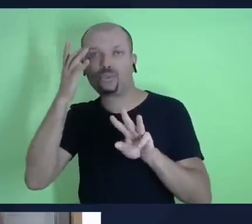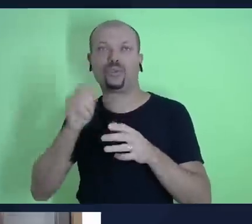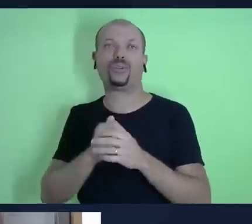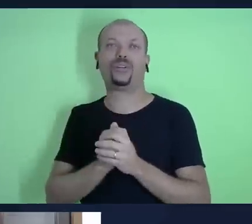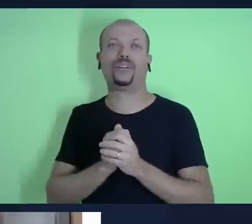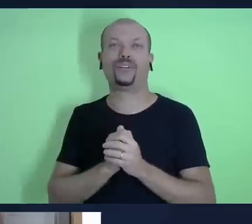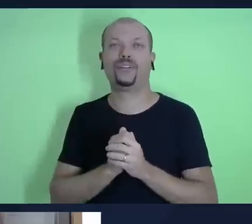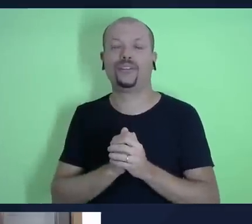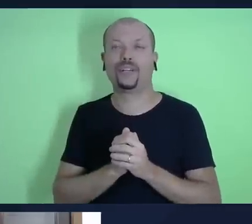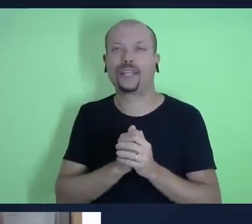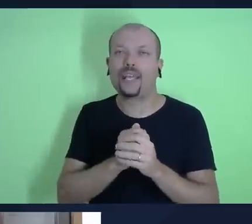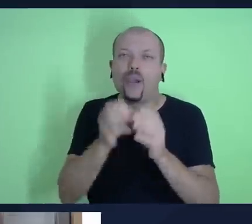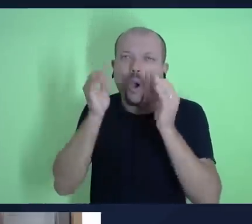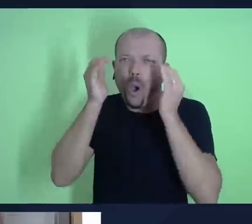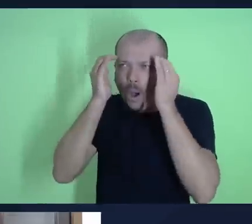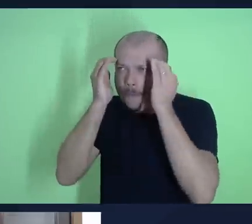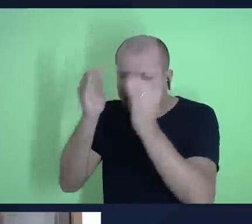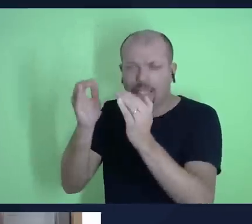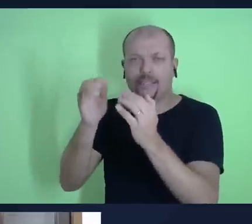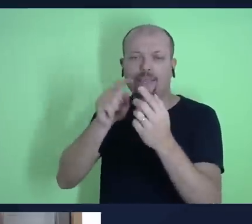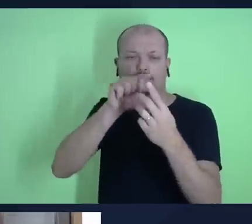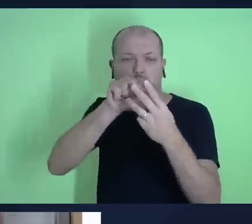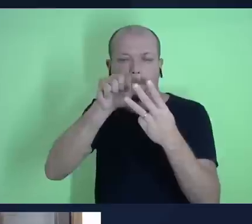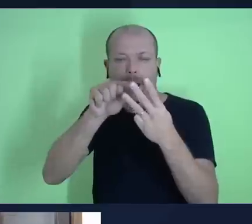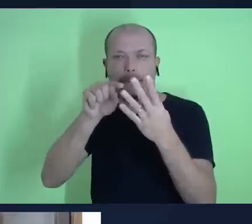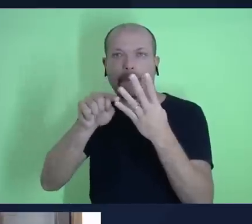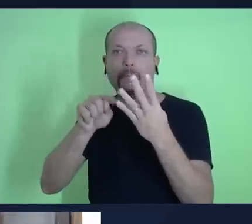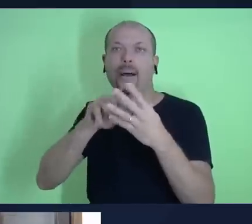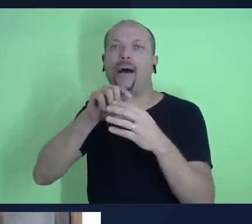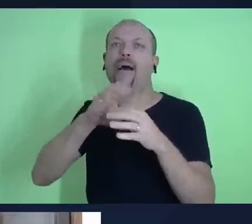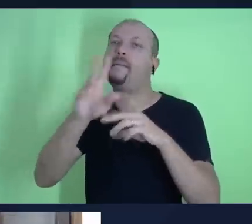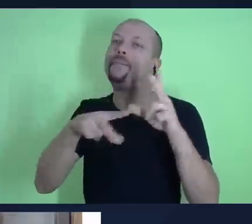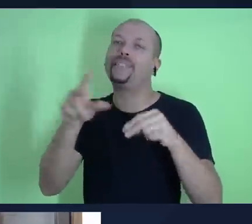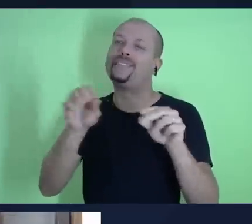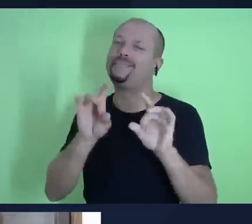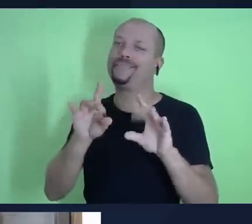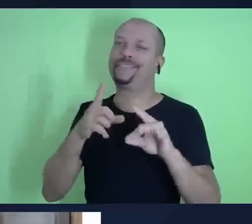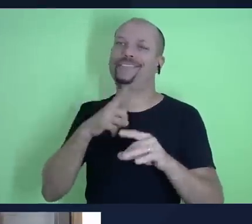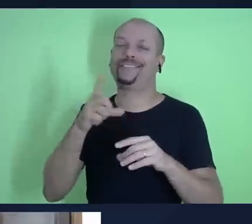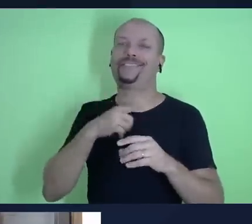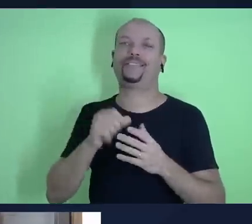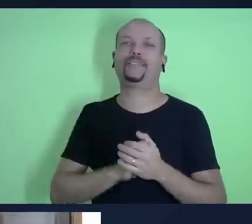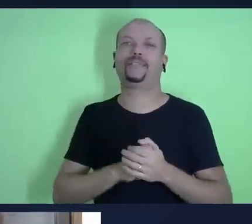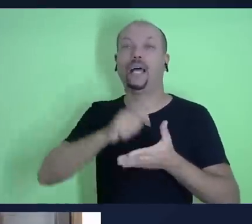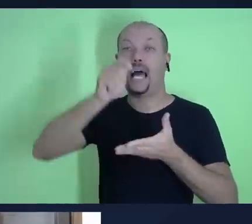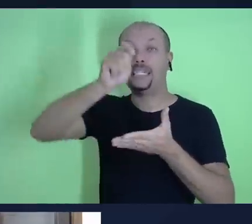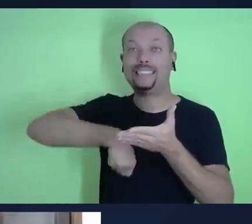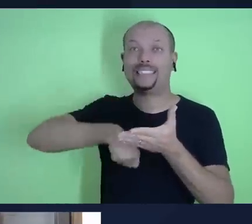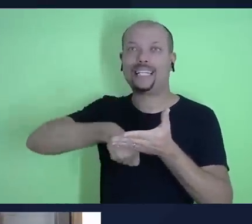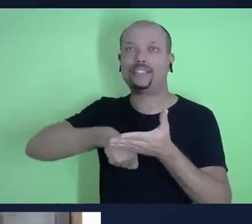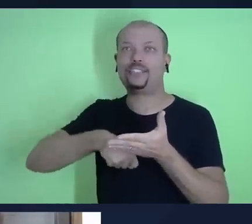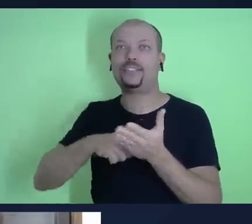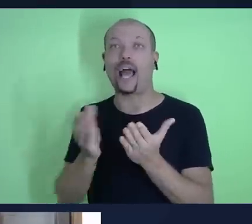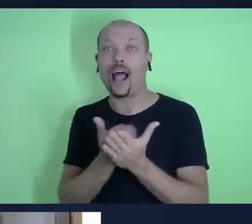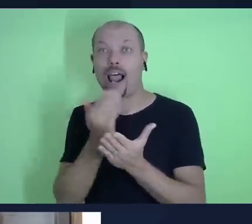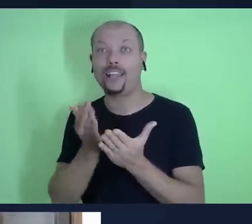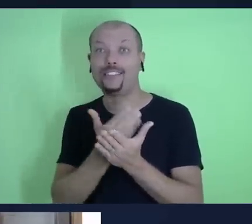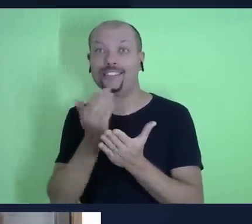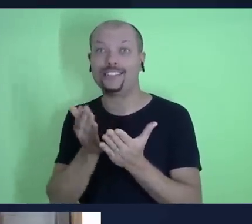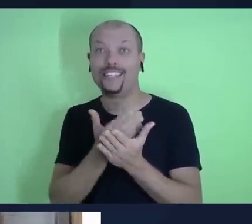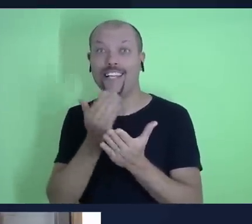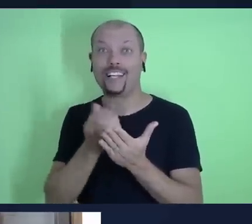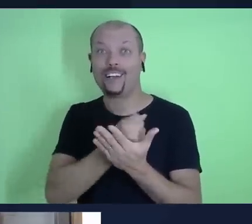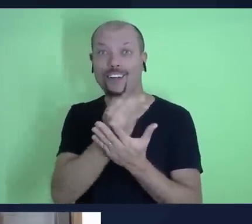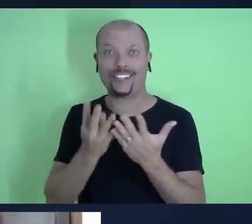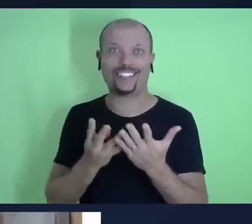nós vamos sortear um presente especial professor Everson uma lição uma assinatura completa da lição da Escola Sabatina ou seja